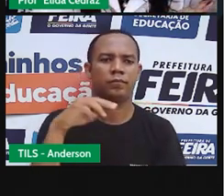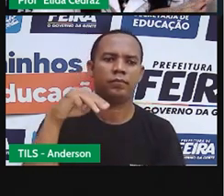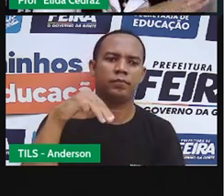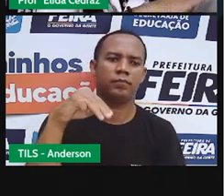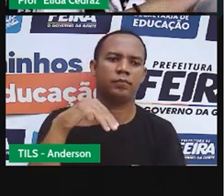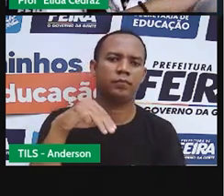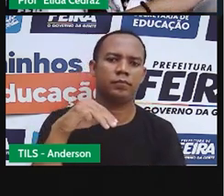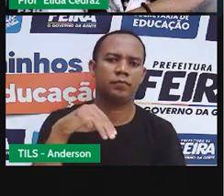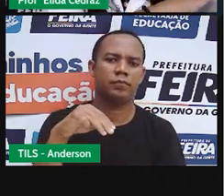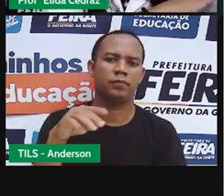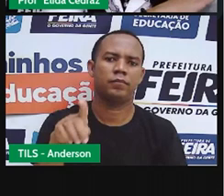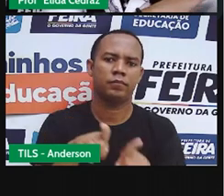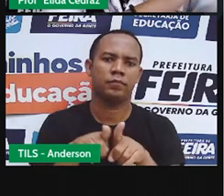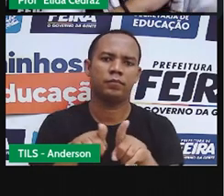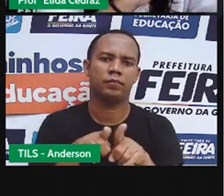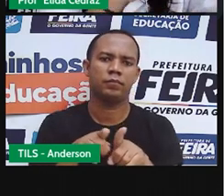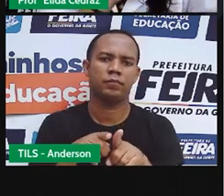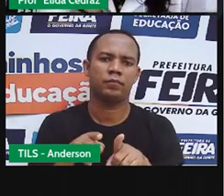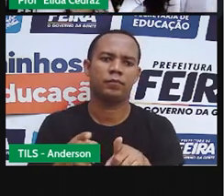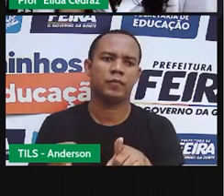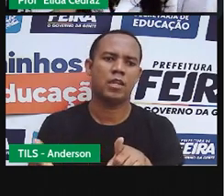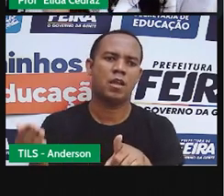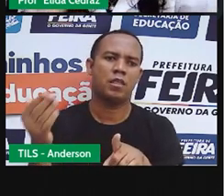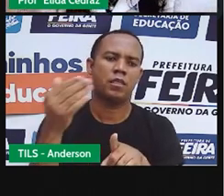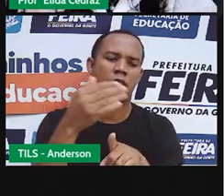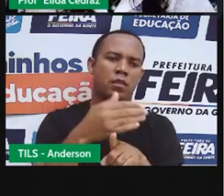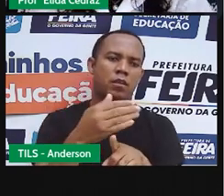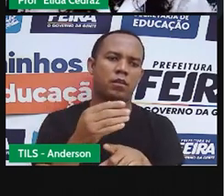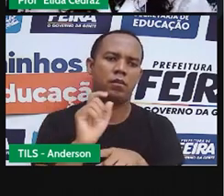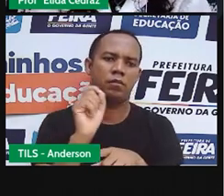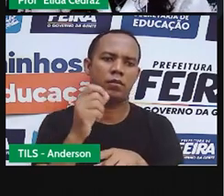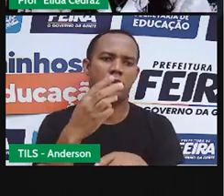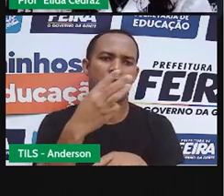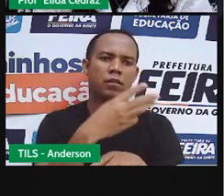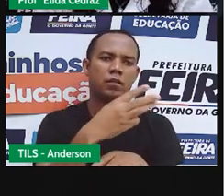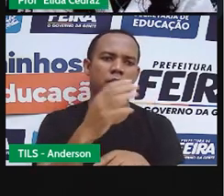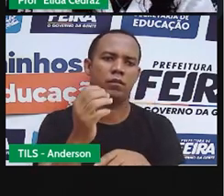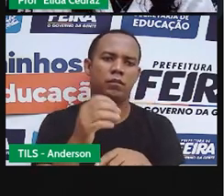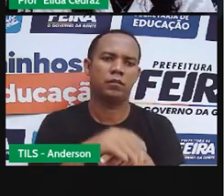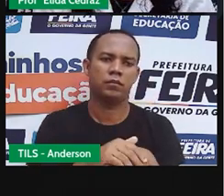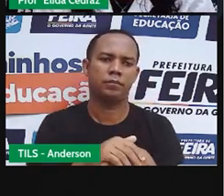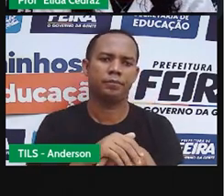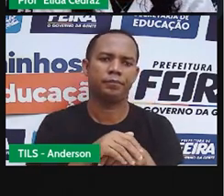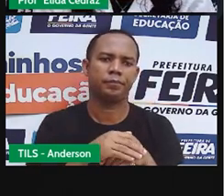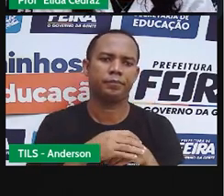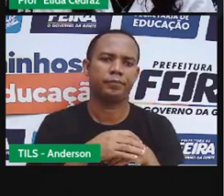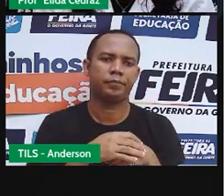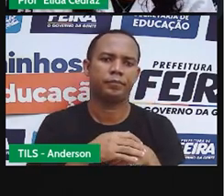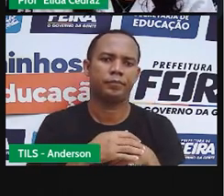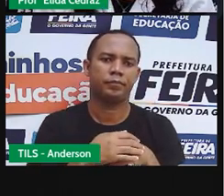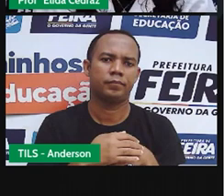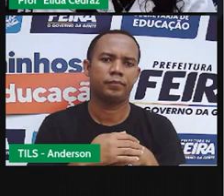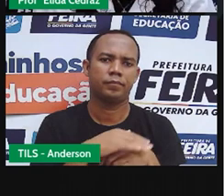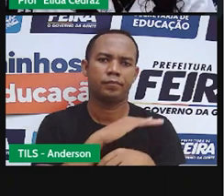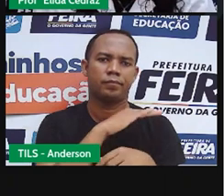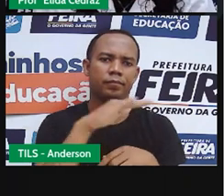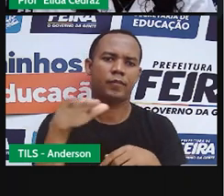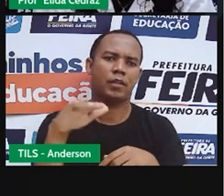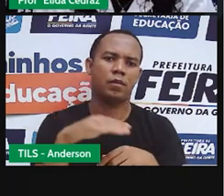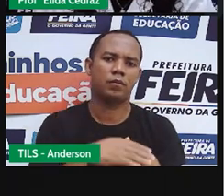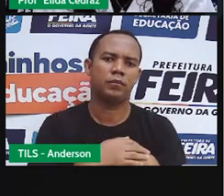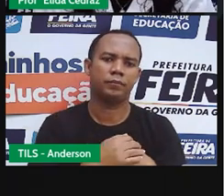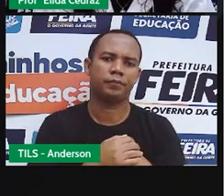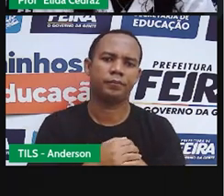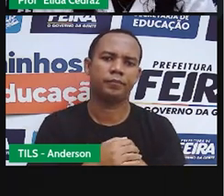minutos que saíram do zero até chegar no trinta. Esse trinta é a nossa meia hora.